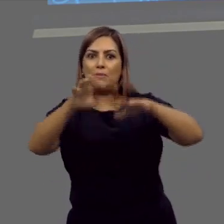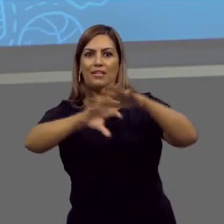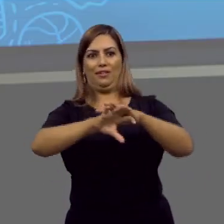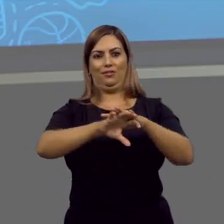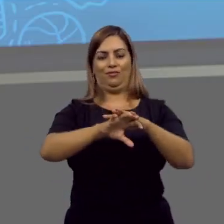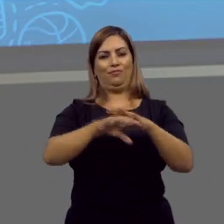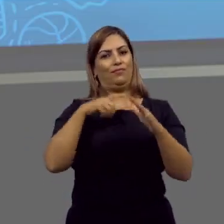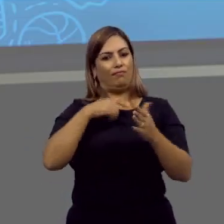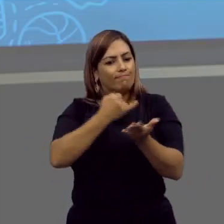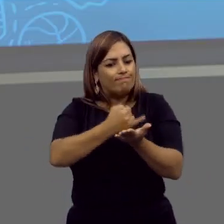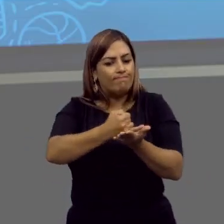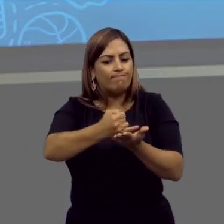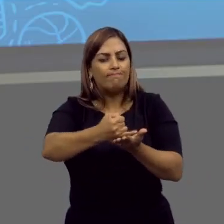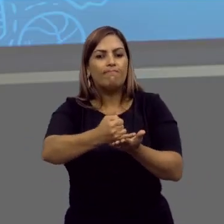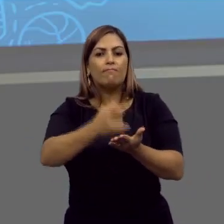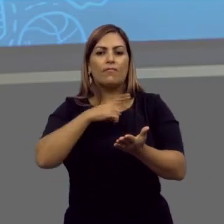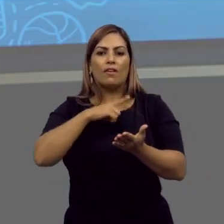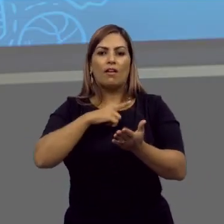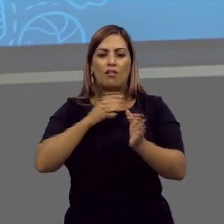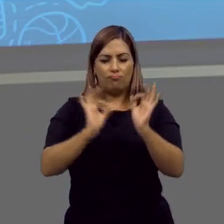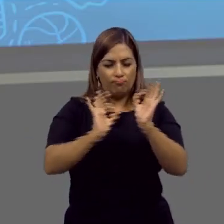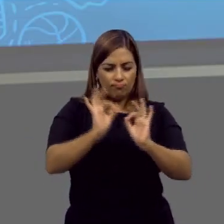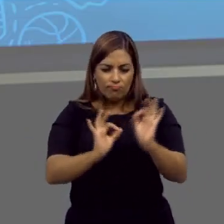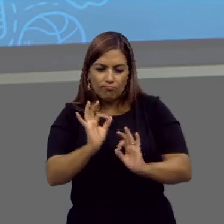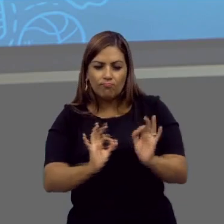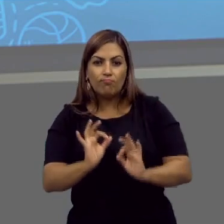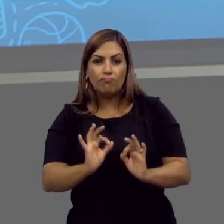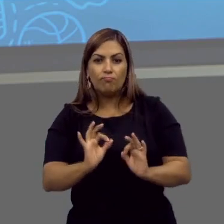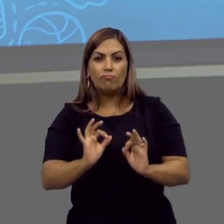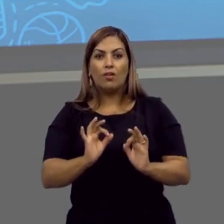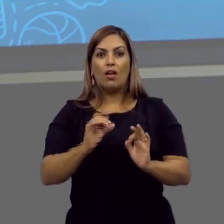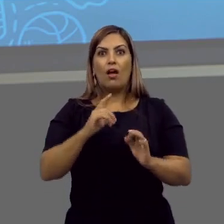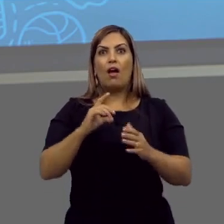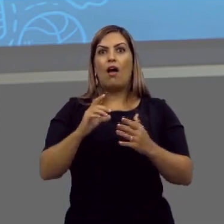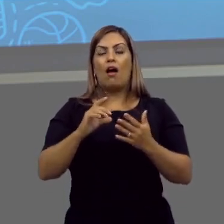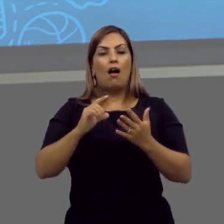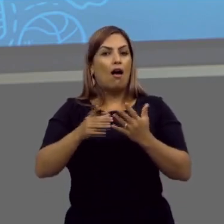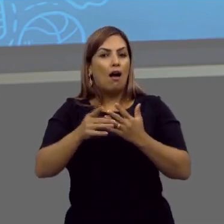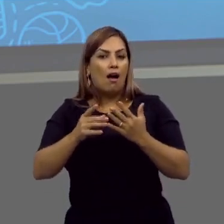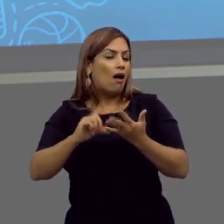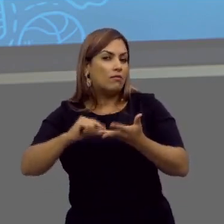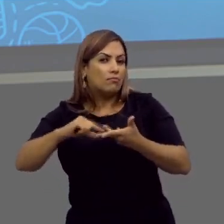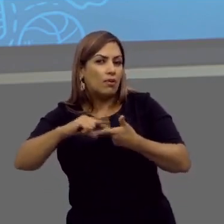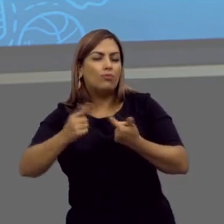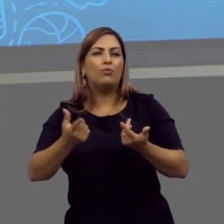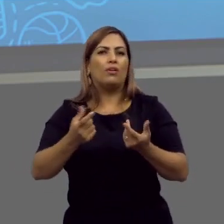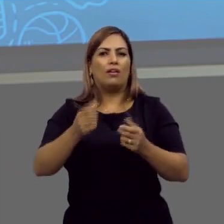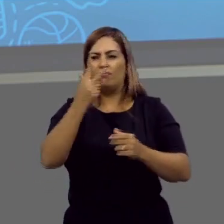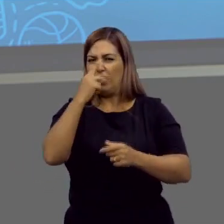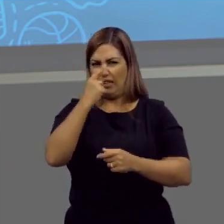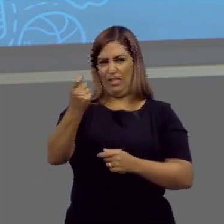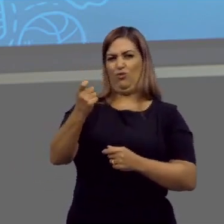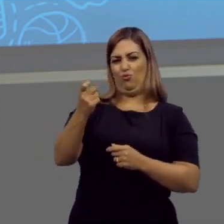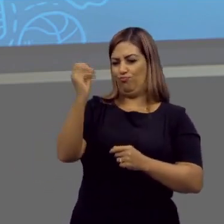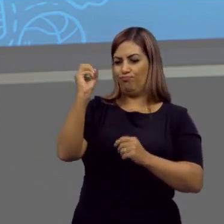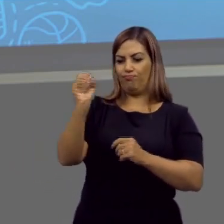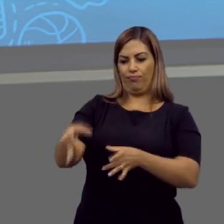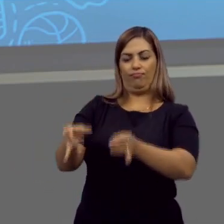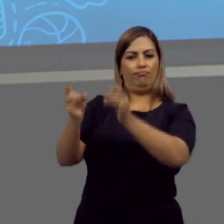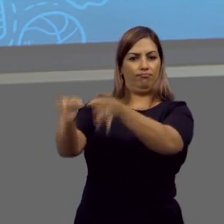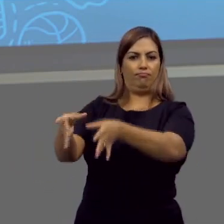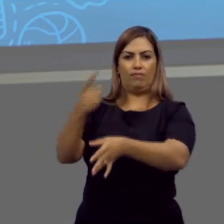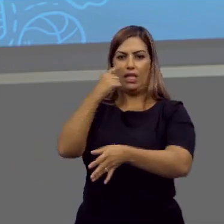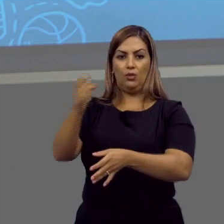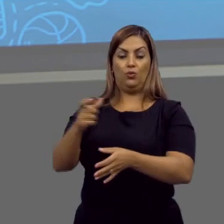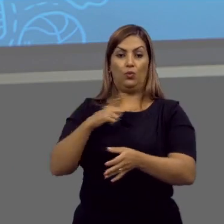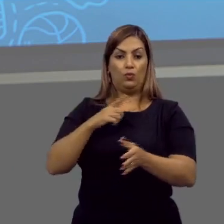ambiente. E aí, você faz uma introdução elaborada, né, sobre o aspecto do descarte de lixo. Você já começa falando